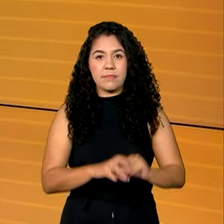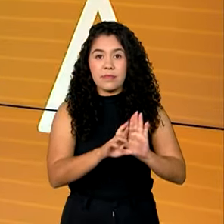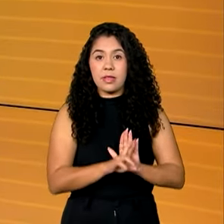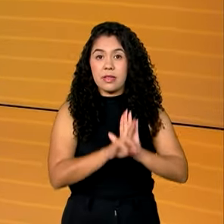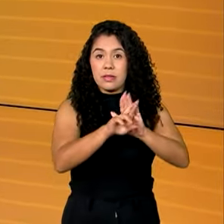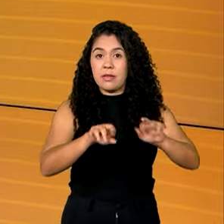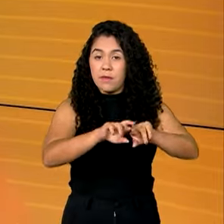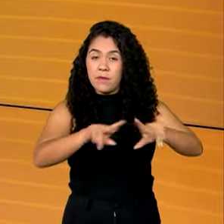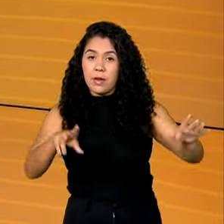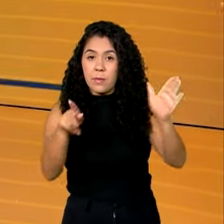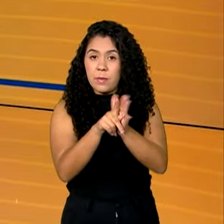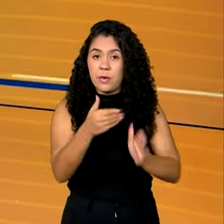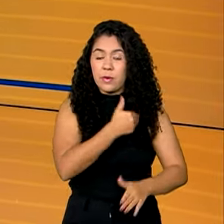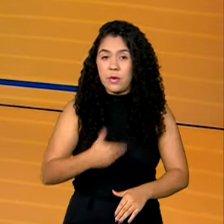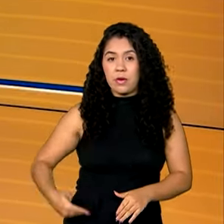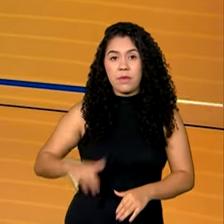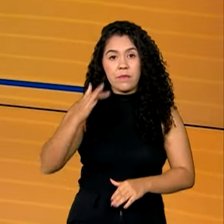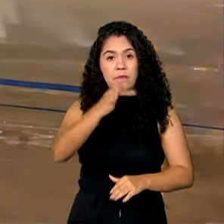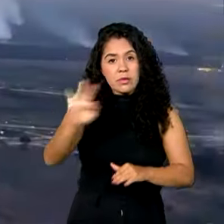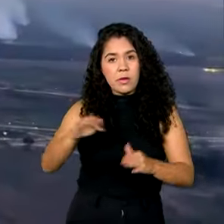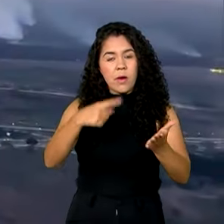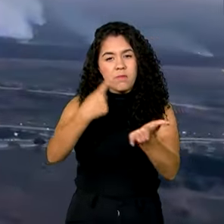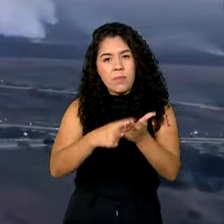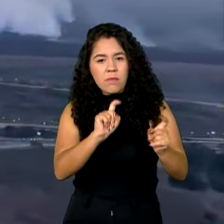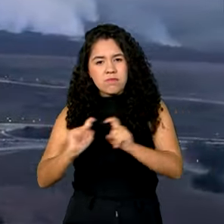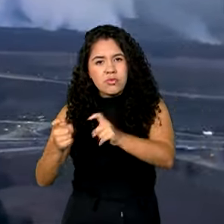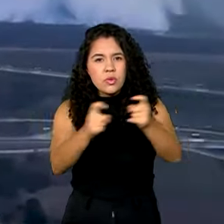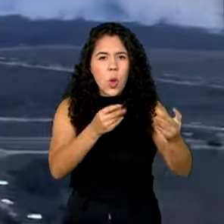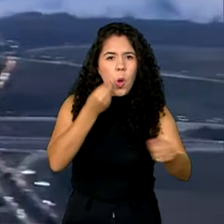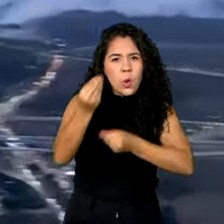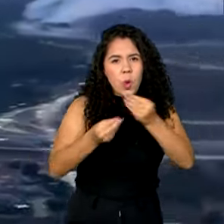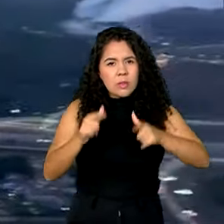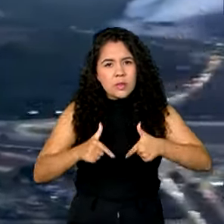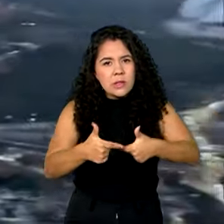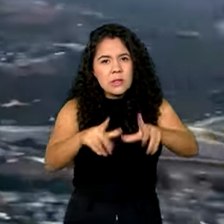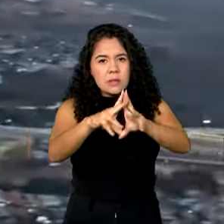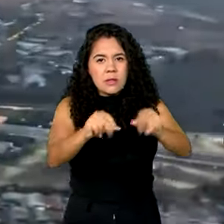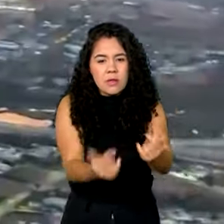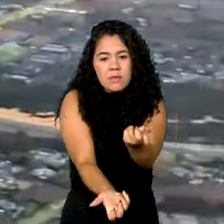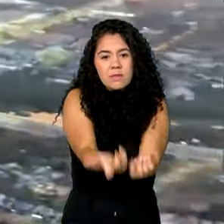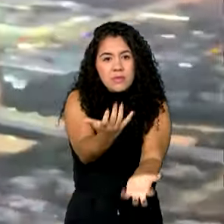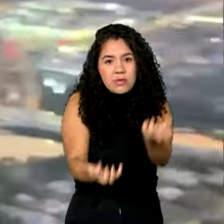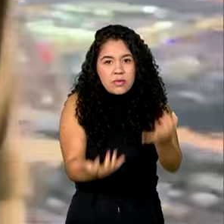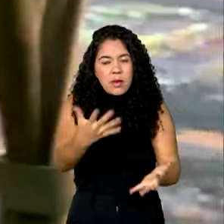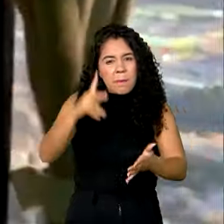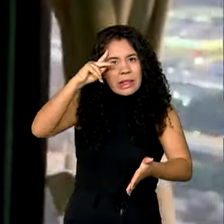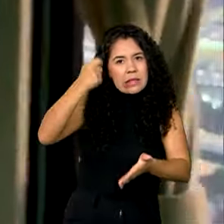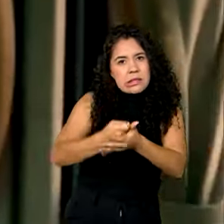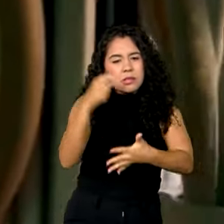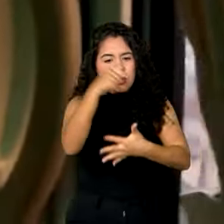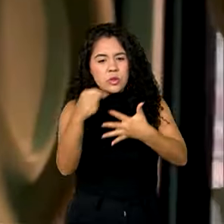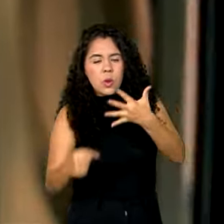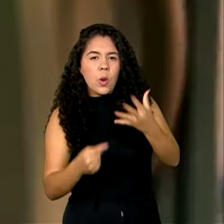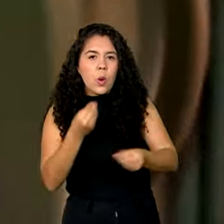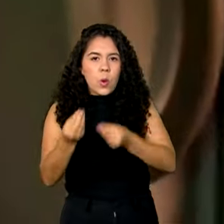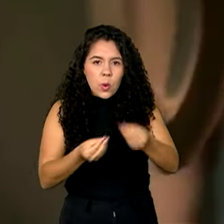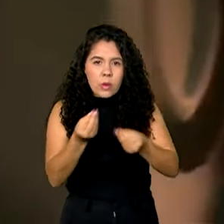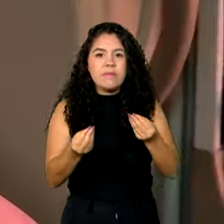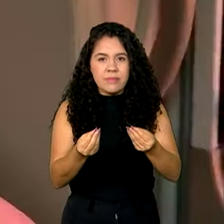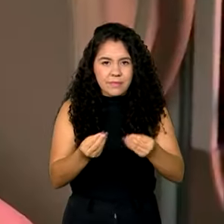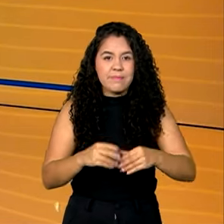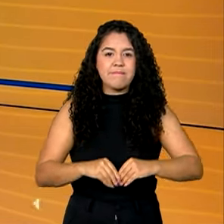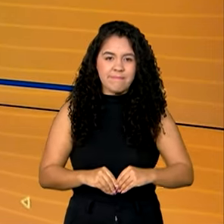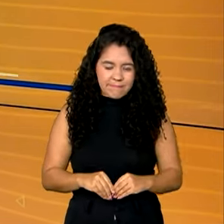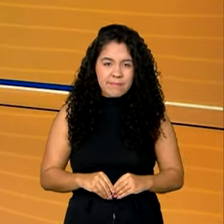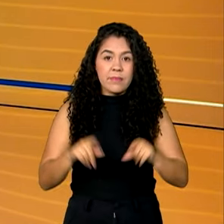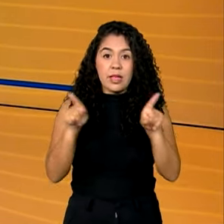Governo Federal atua no combate a incêndios no país e faz hoje reunião para decidir novas ações de enfrentamento ao